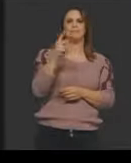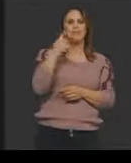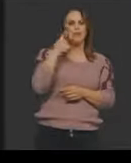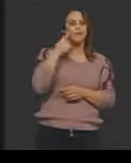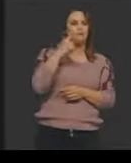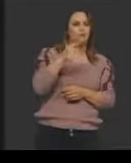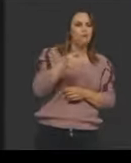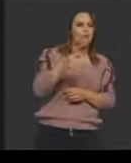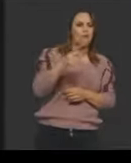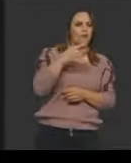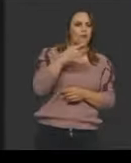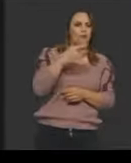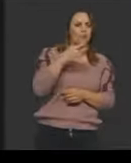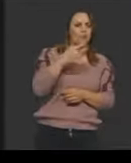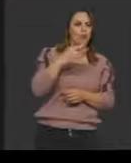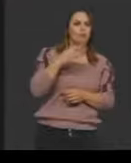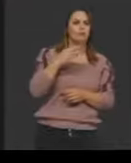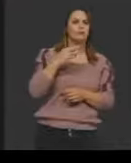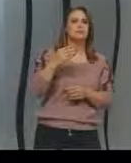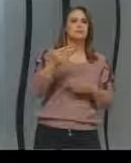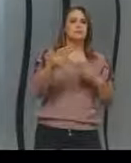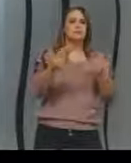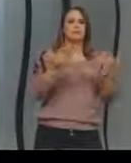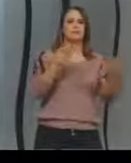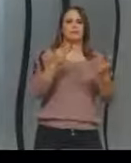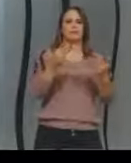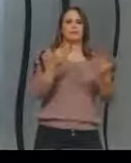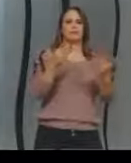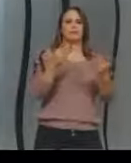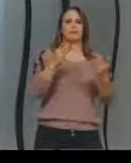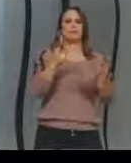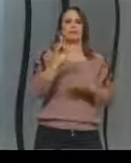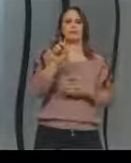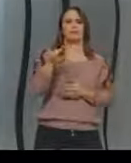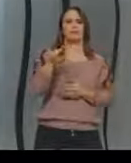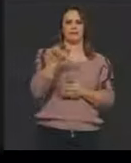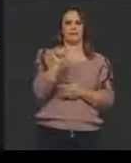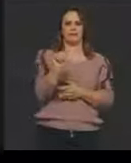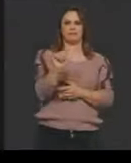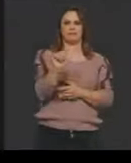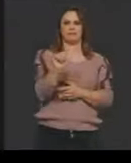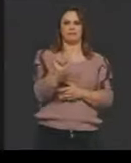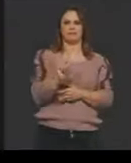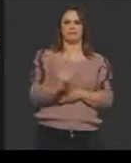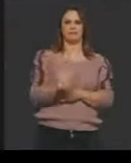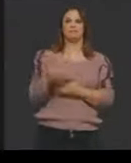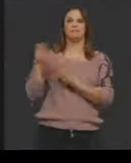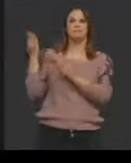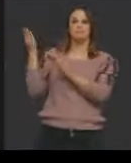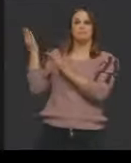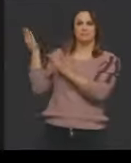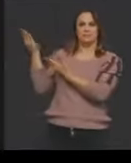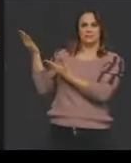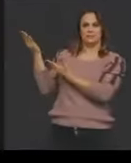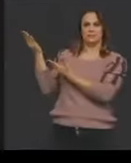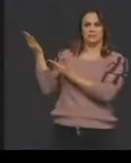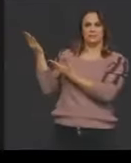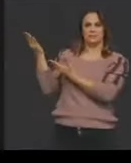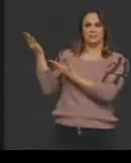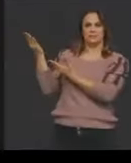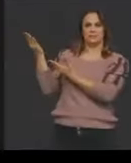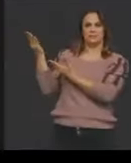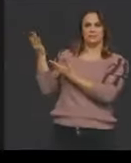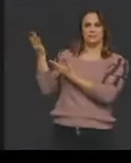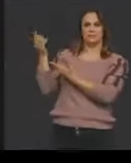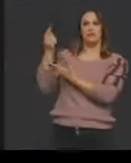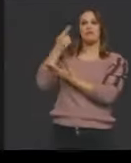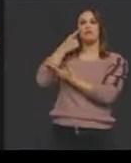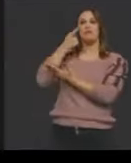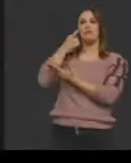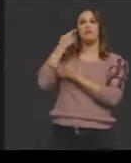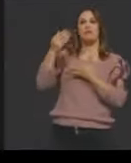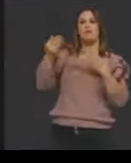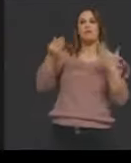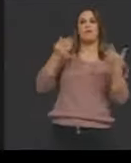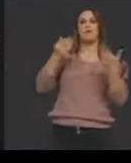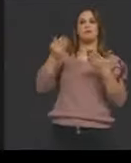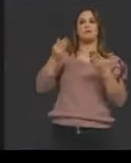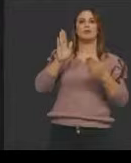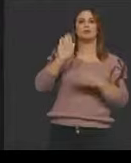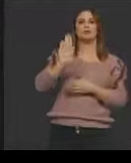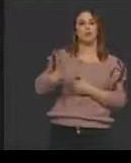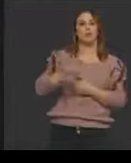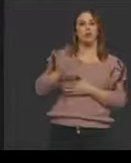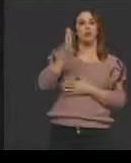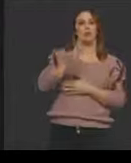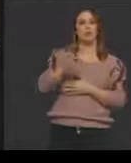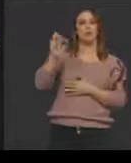possui. aqui um exemplo só para vocês verem como é que funciona essa comparação aqui já com a exposição no ultravioleta